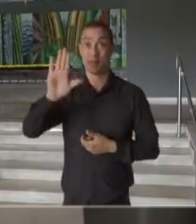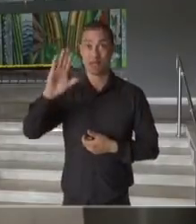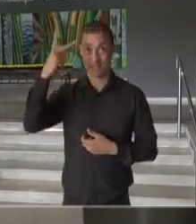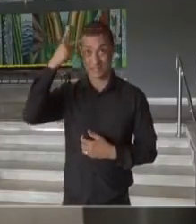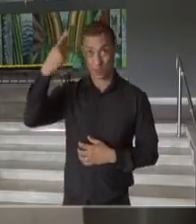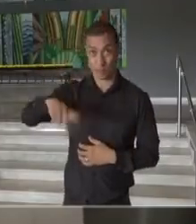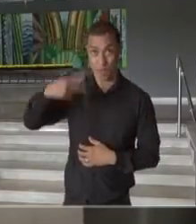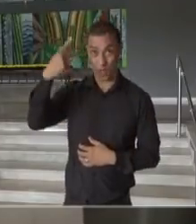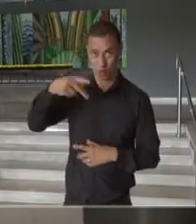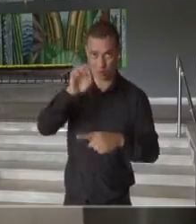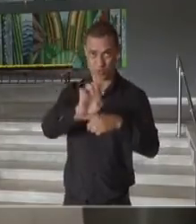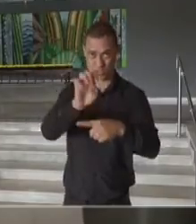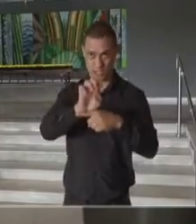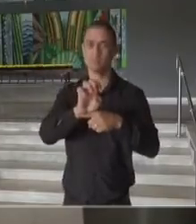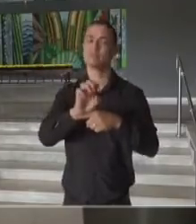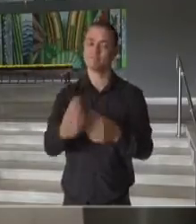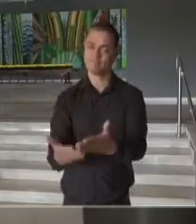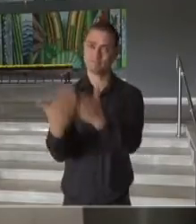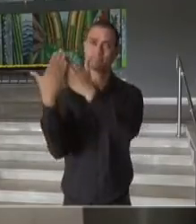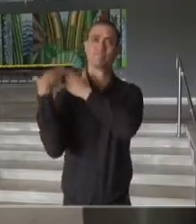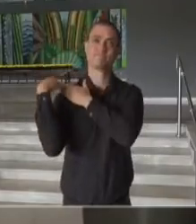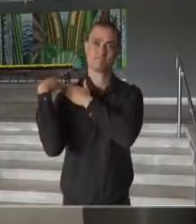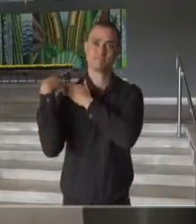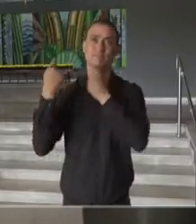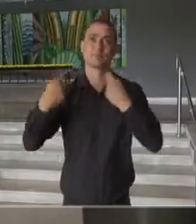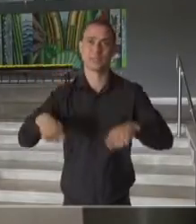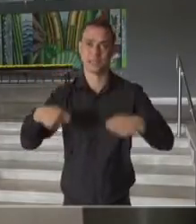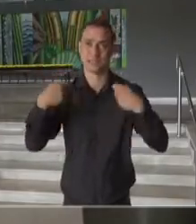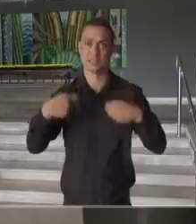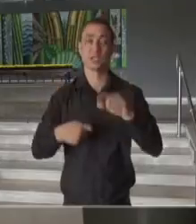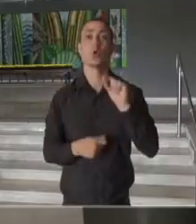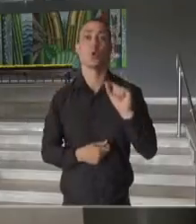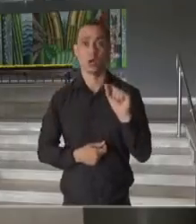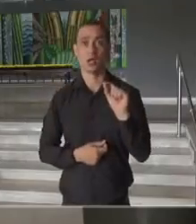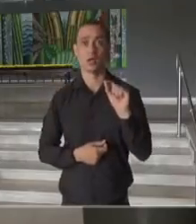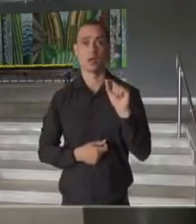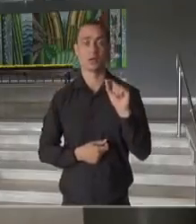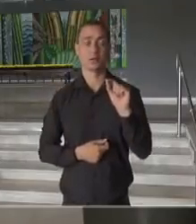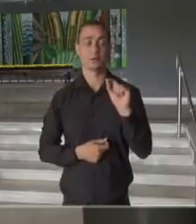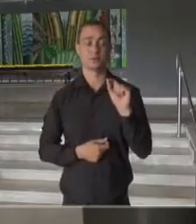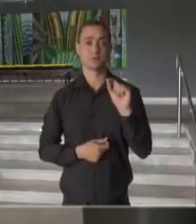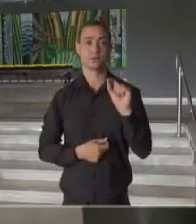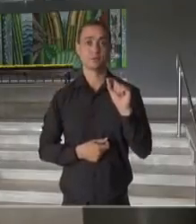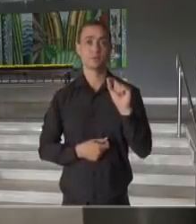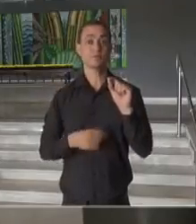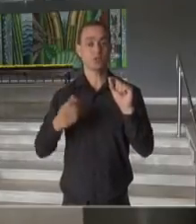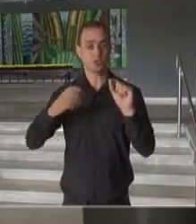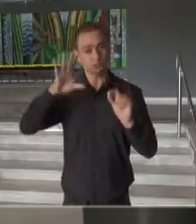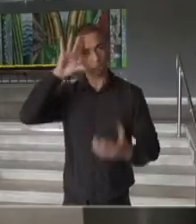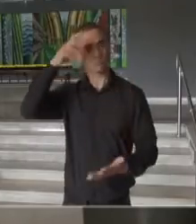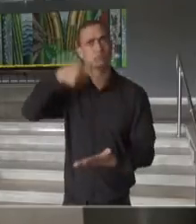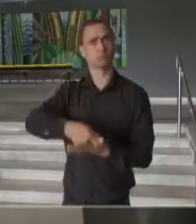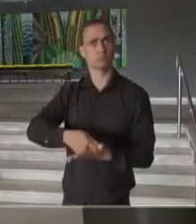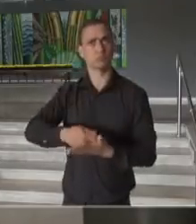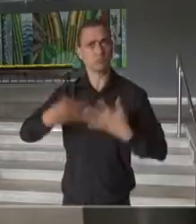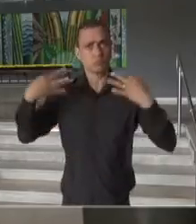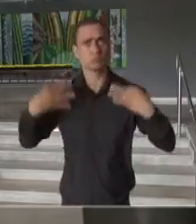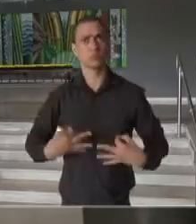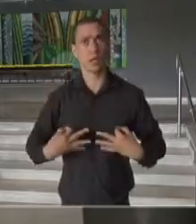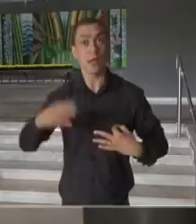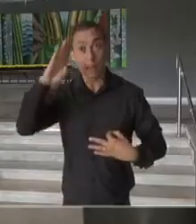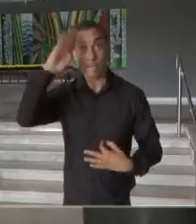Paulo tem a responsabilidade de tomar atitudes, especialmente voltadas à